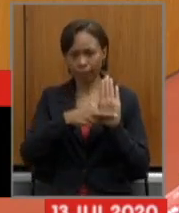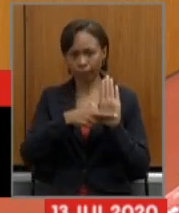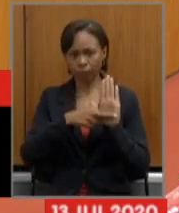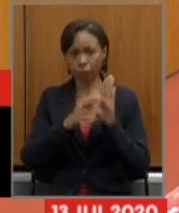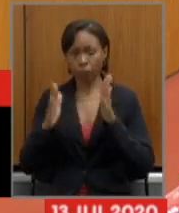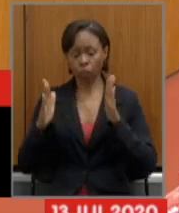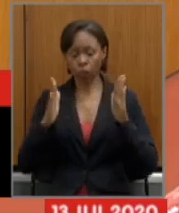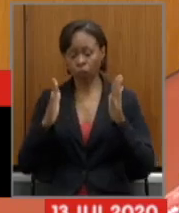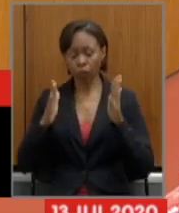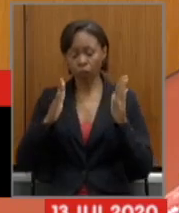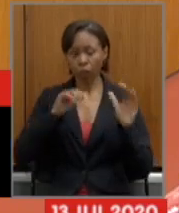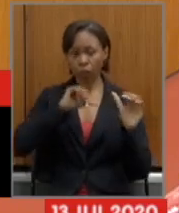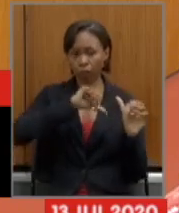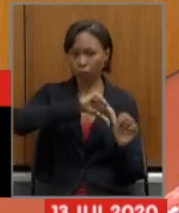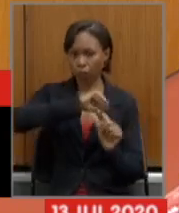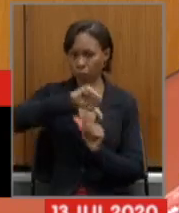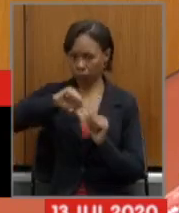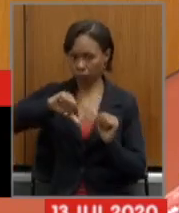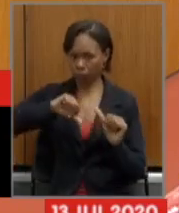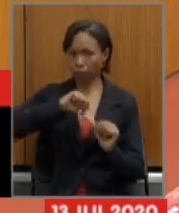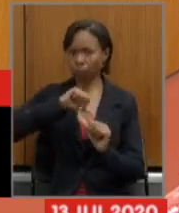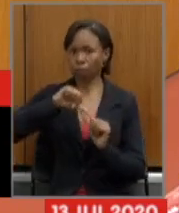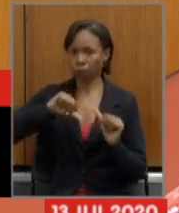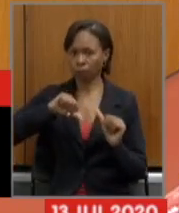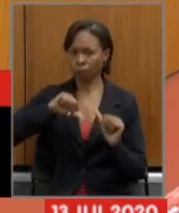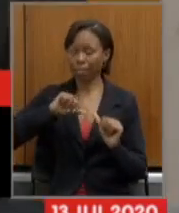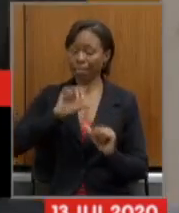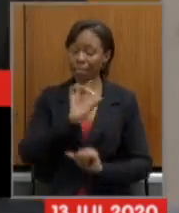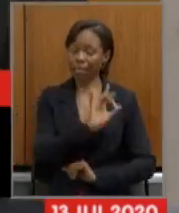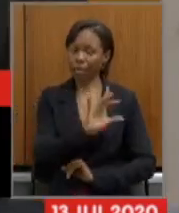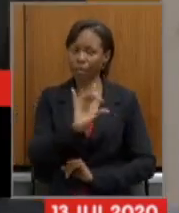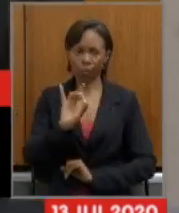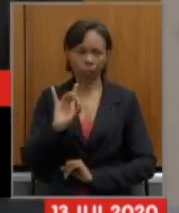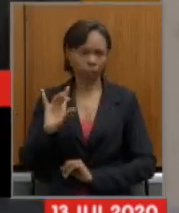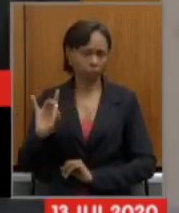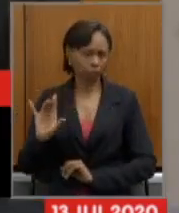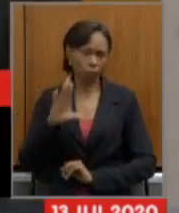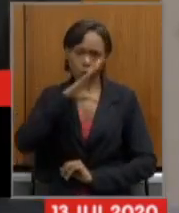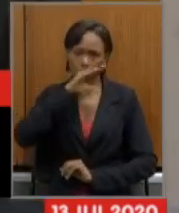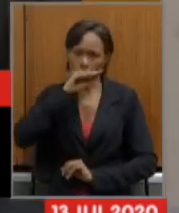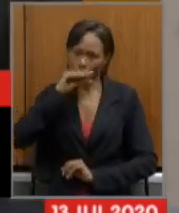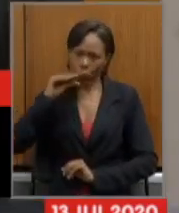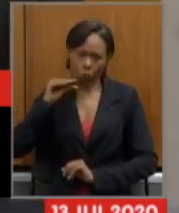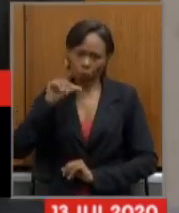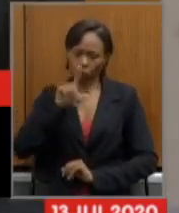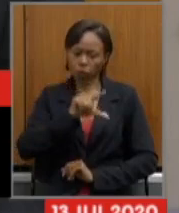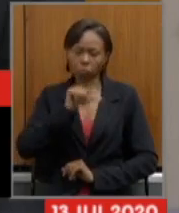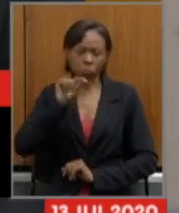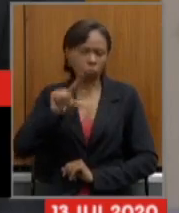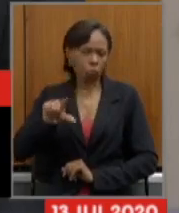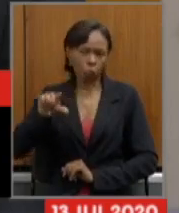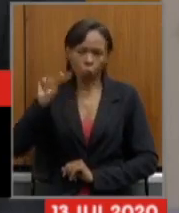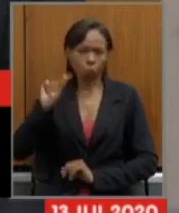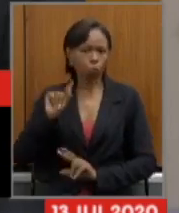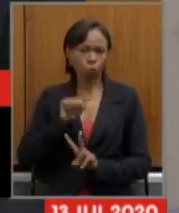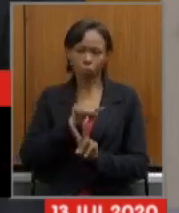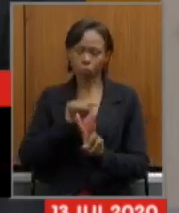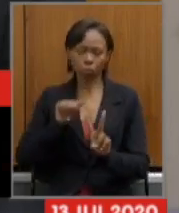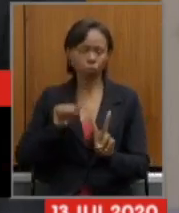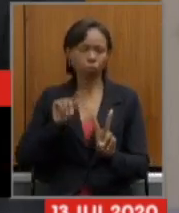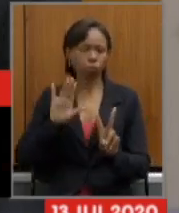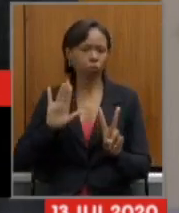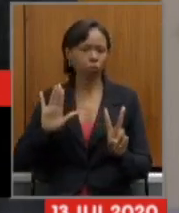obviamente cada servidor pode optar por uma das duas